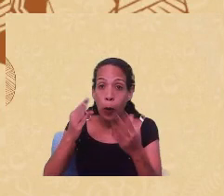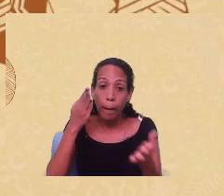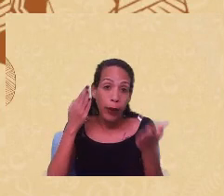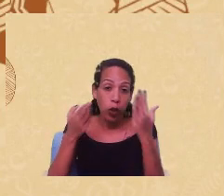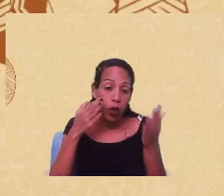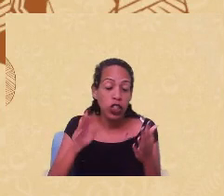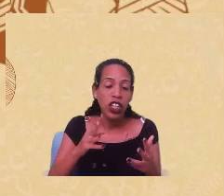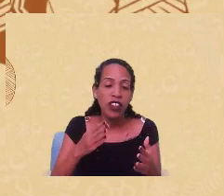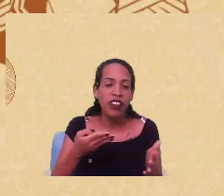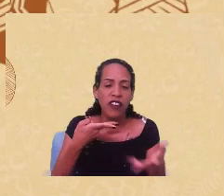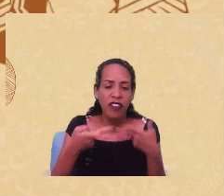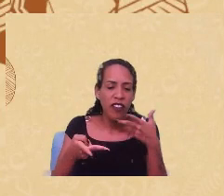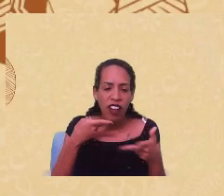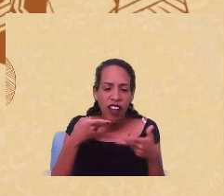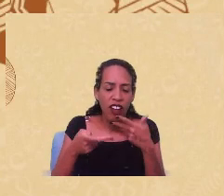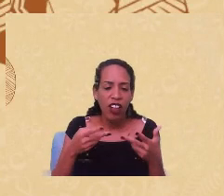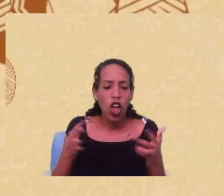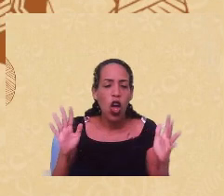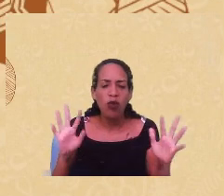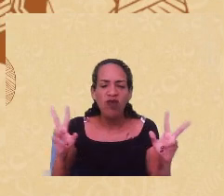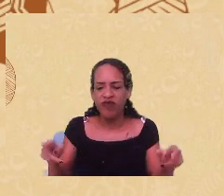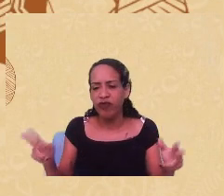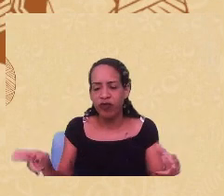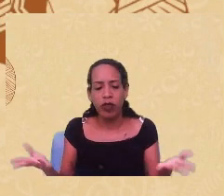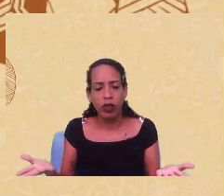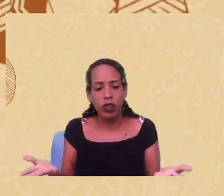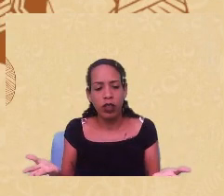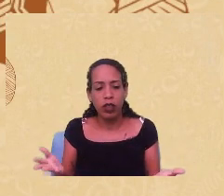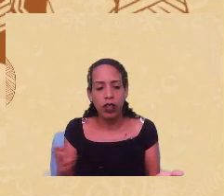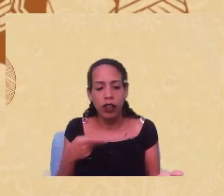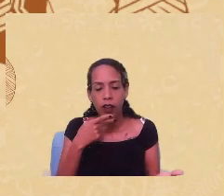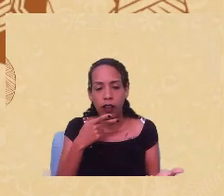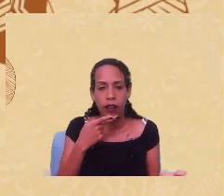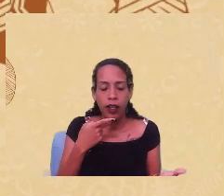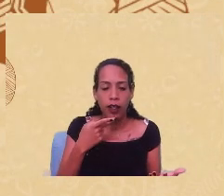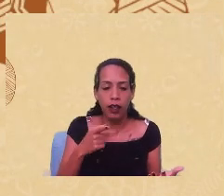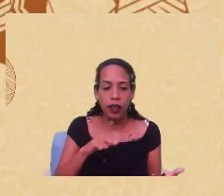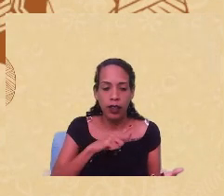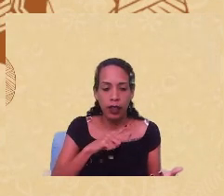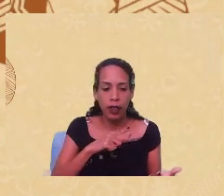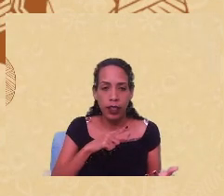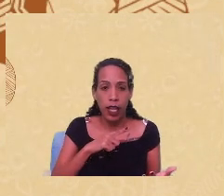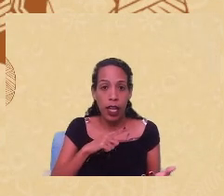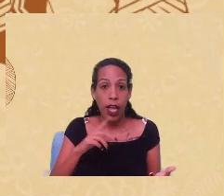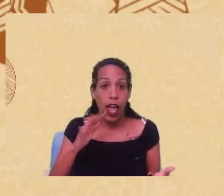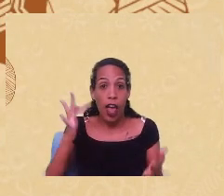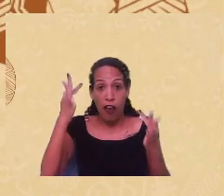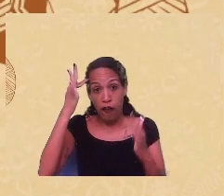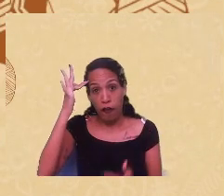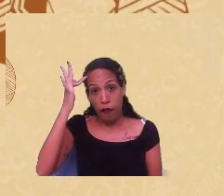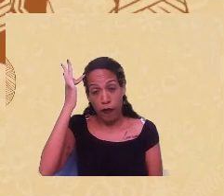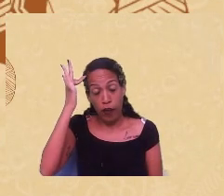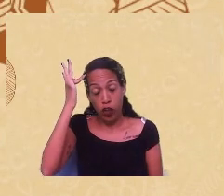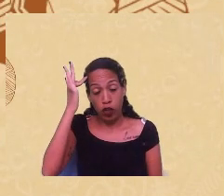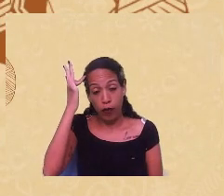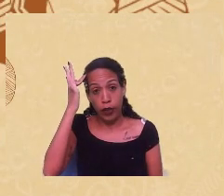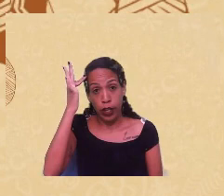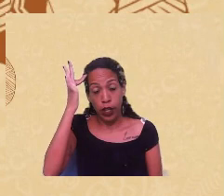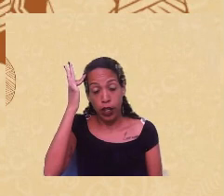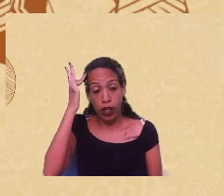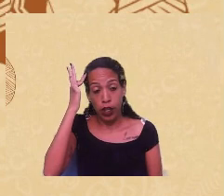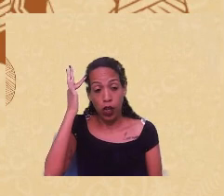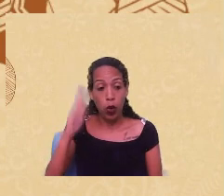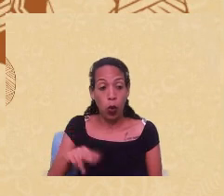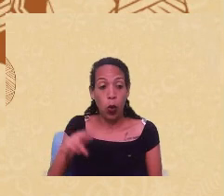Mas, por vezes, eu sinto falta, e o Atilindembe faz isso muito bem na filosofia, que o comum